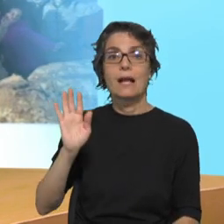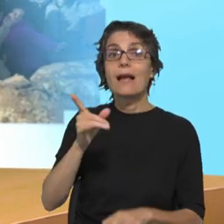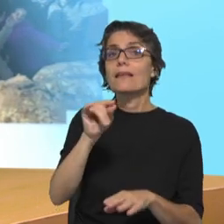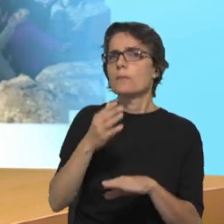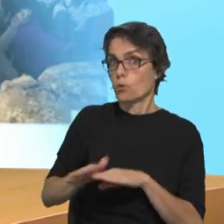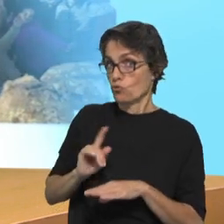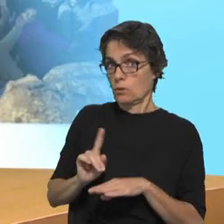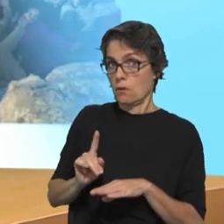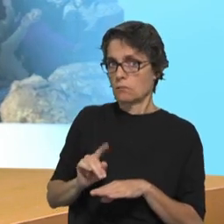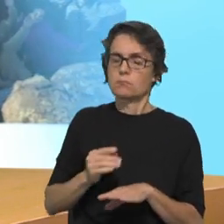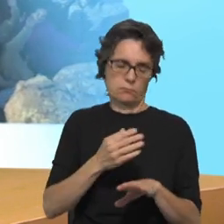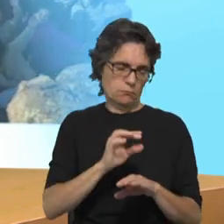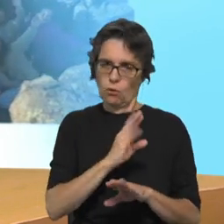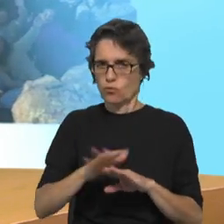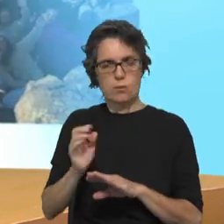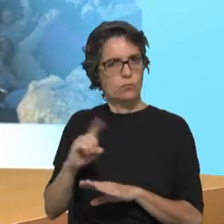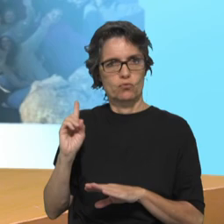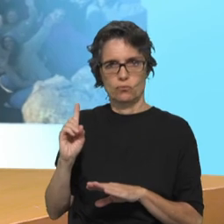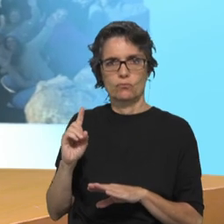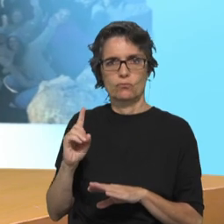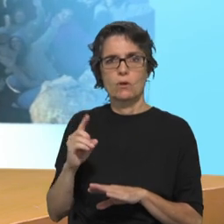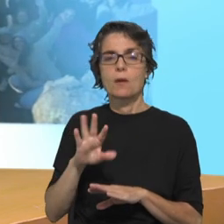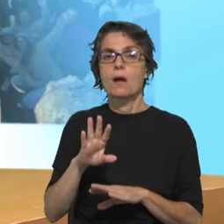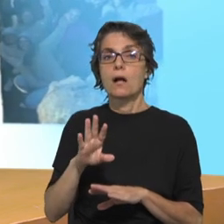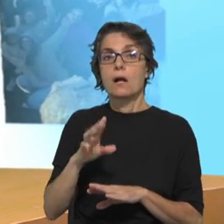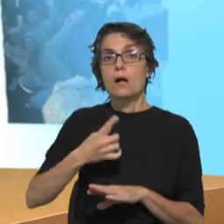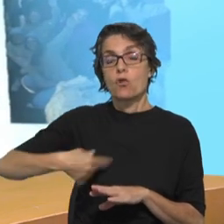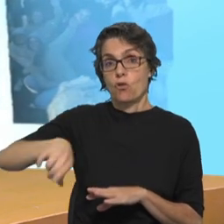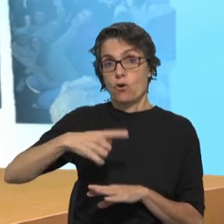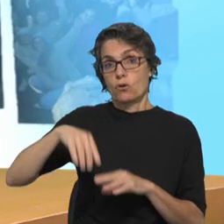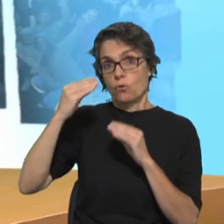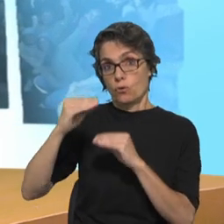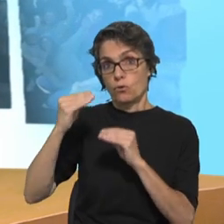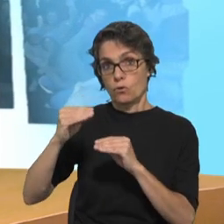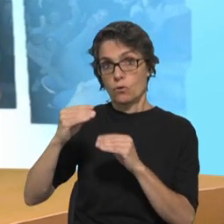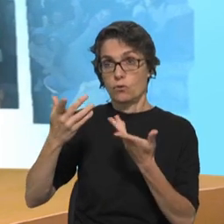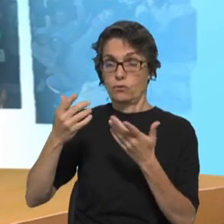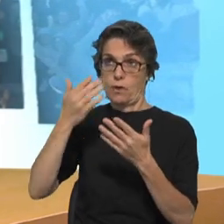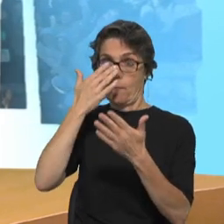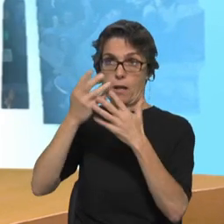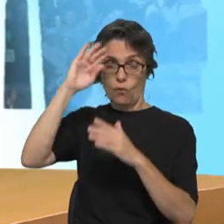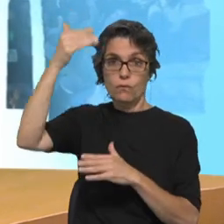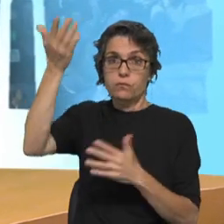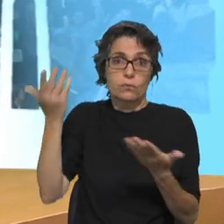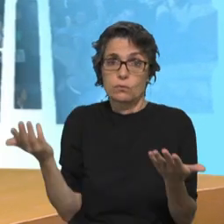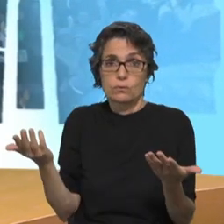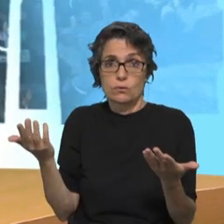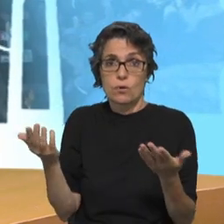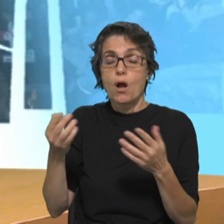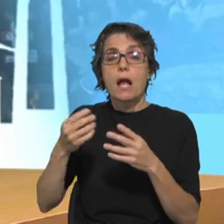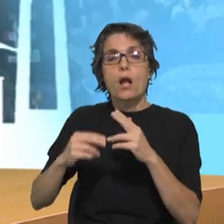causa dessa etiqueta. Exatamente. Agora, se é educação, é um processo aberto ao futuro. É um processo de